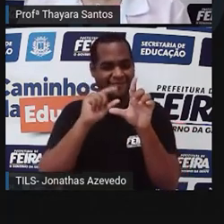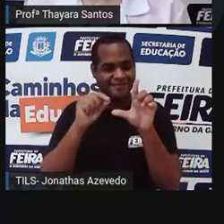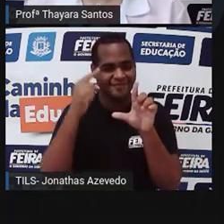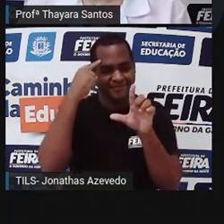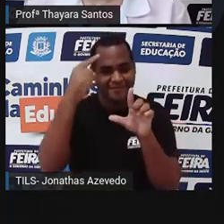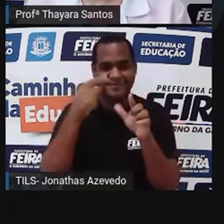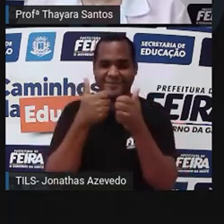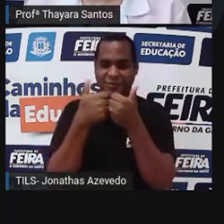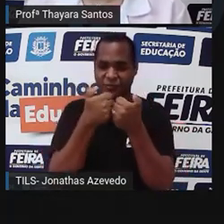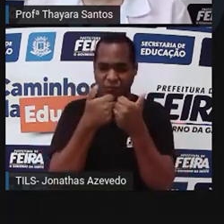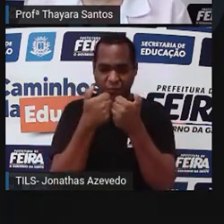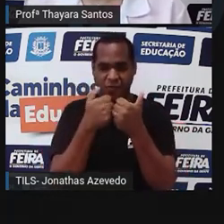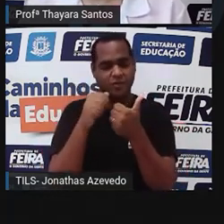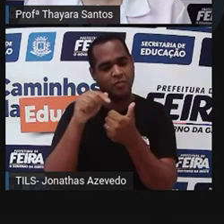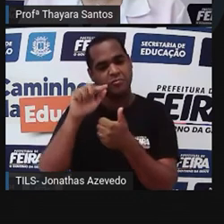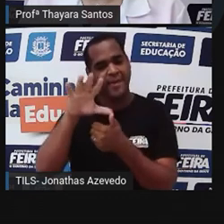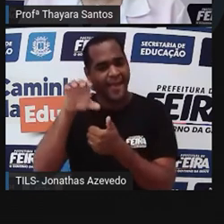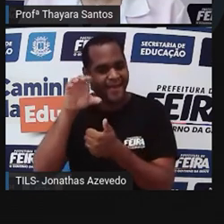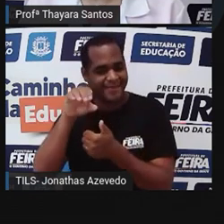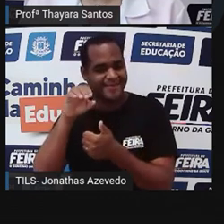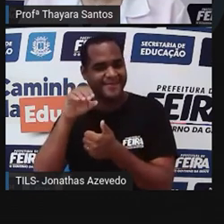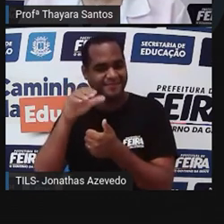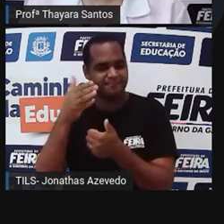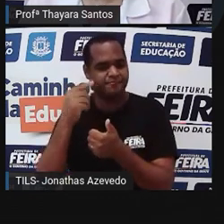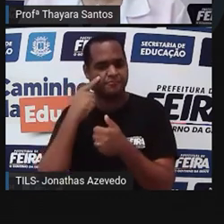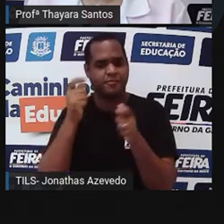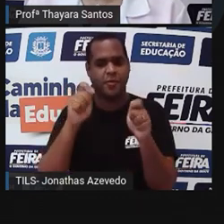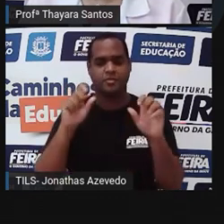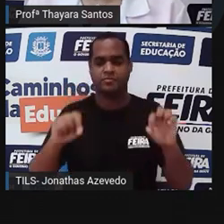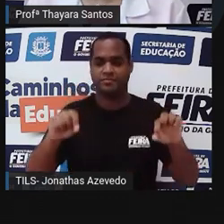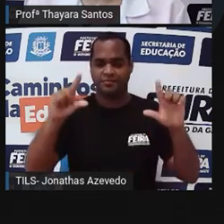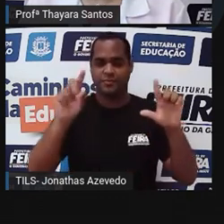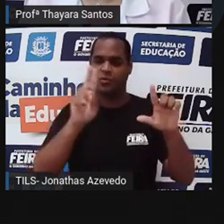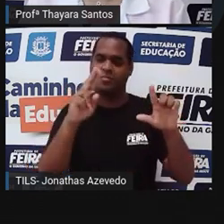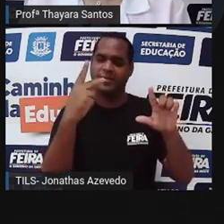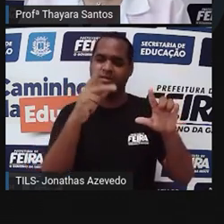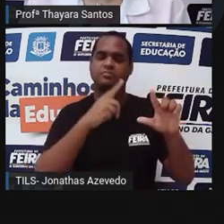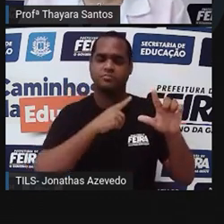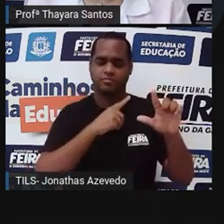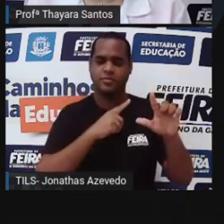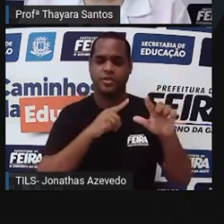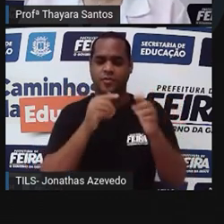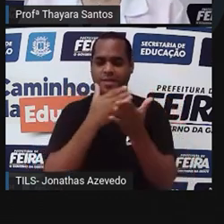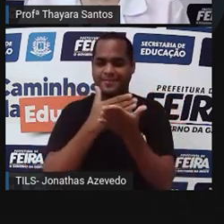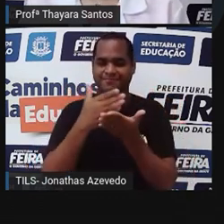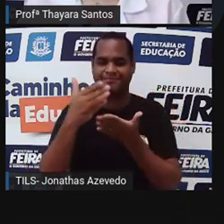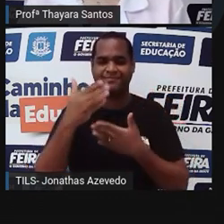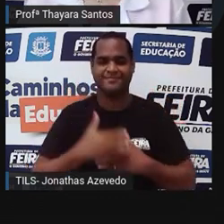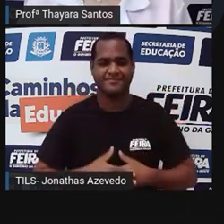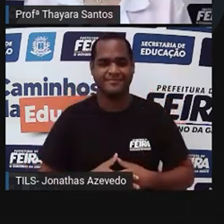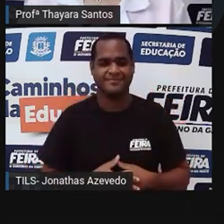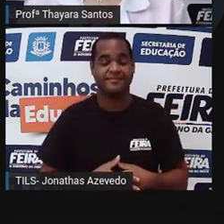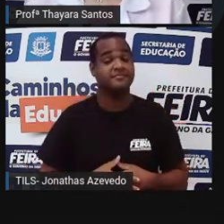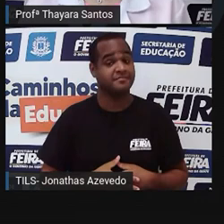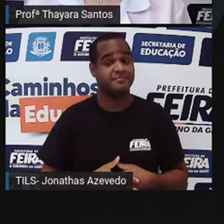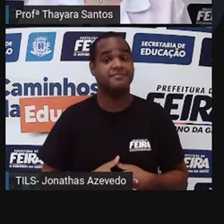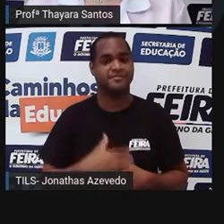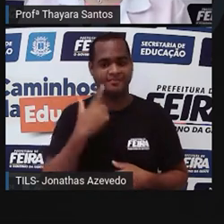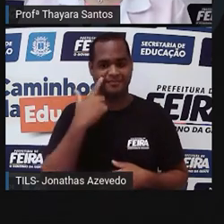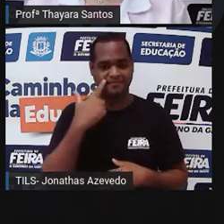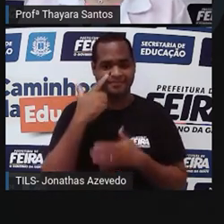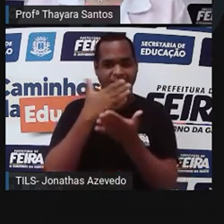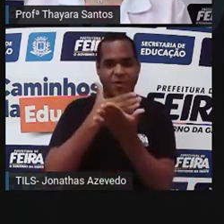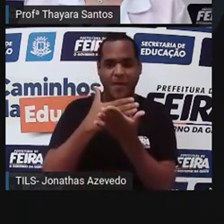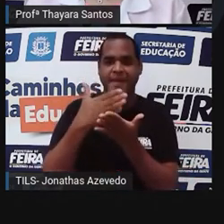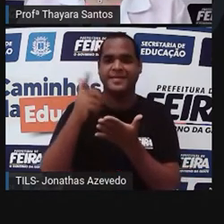joguinho, ou então pelo QR Code, vocês vão entrar nessa página. Coloca o nome de vocês e clica em começar. Aí, vai clicar em